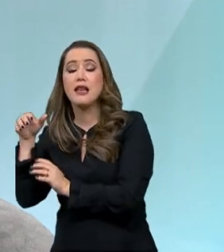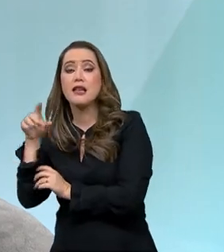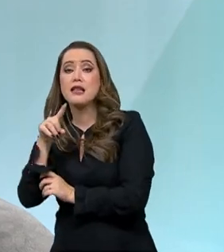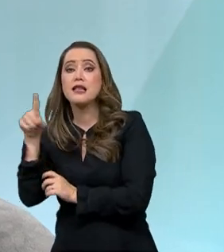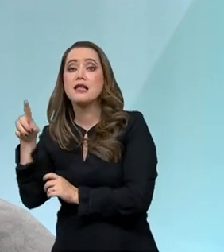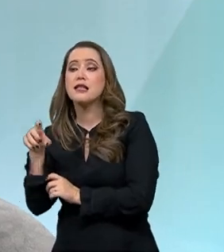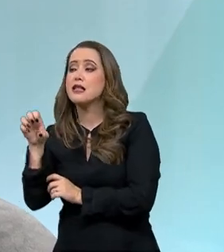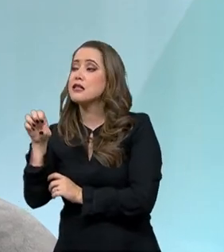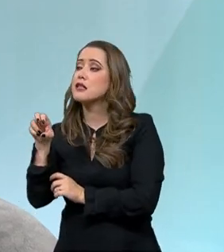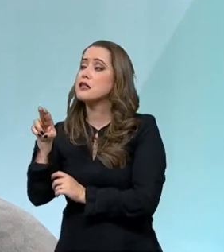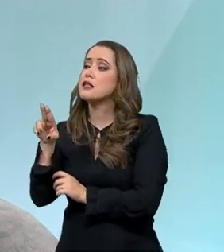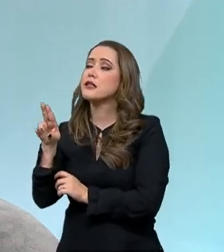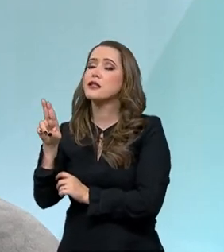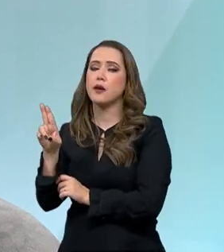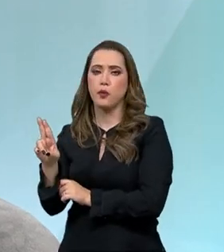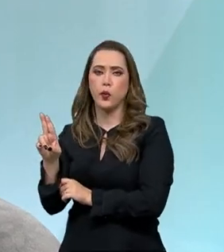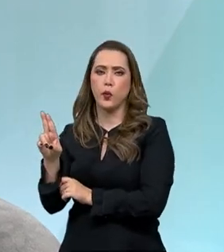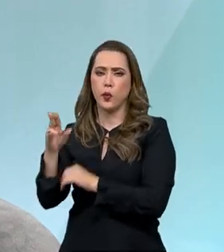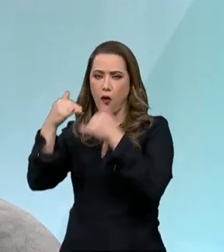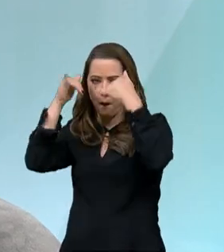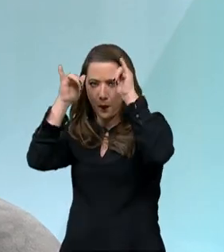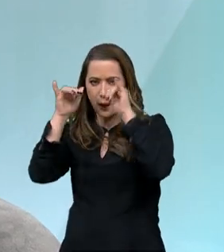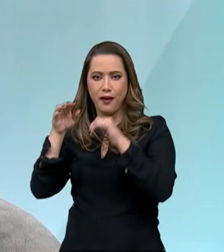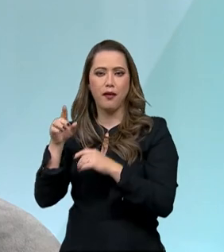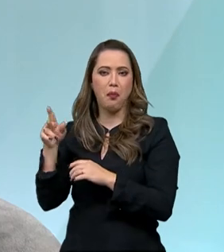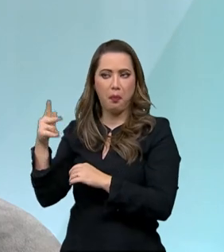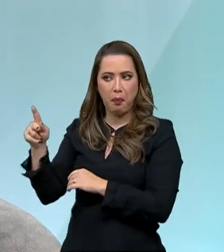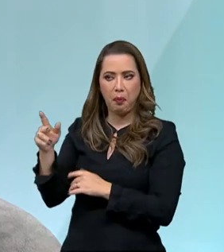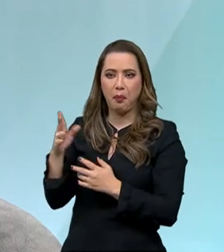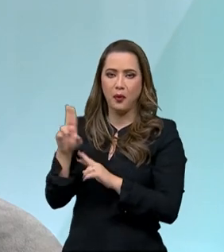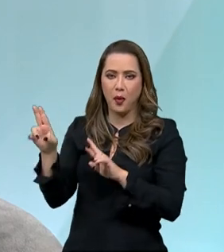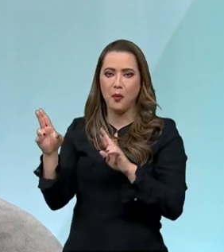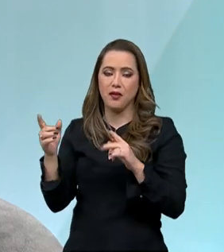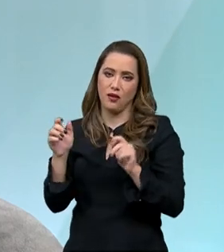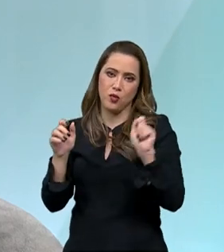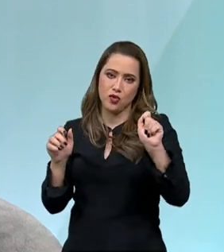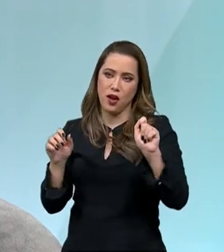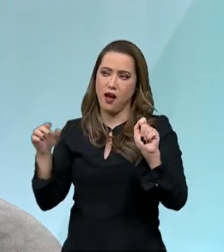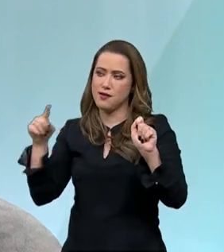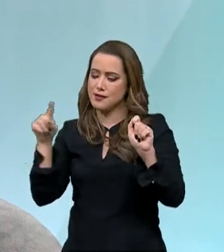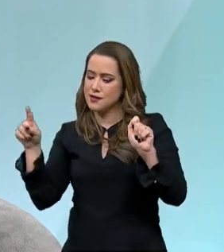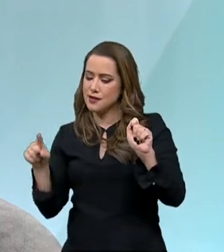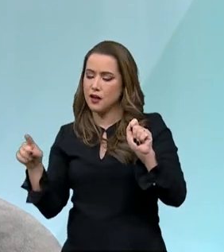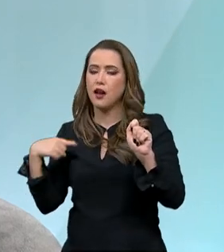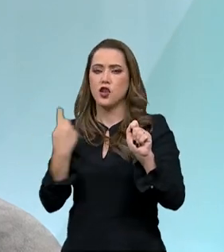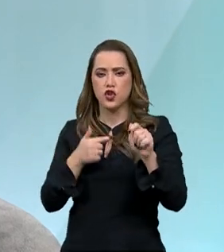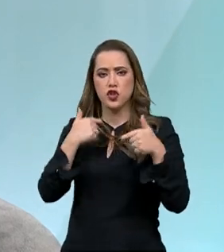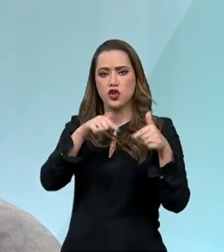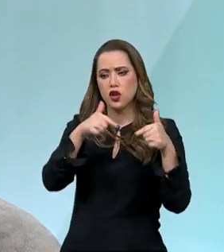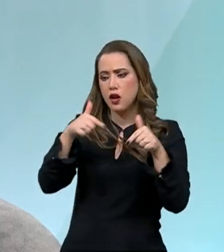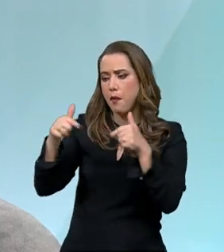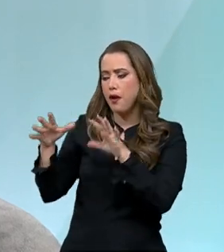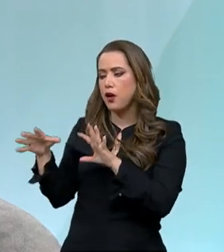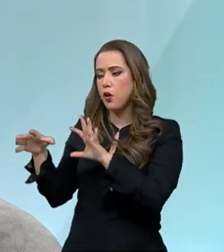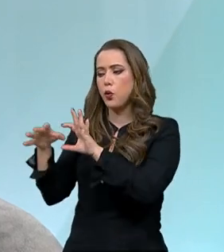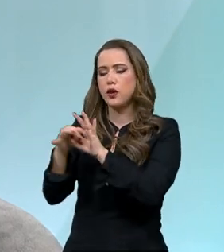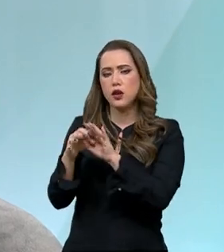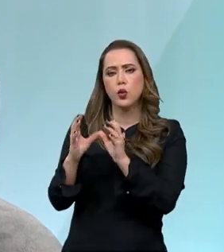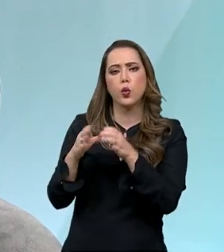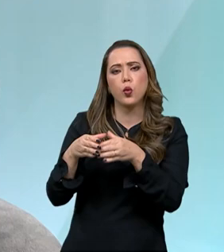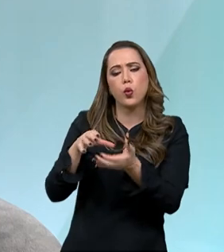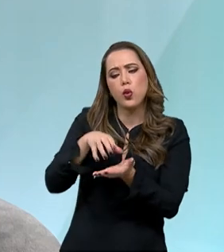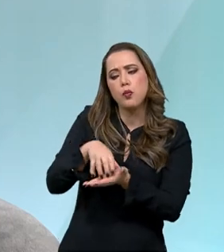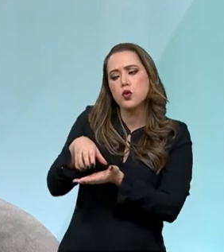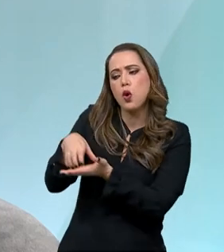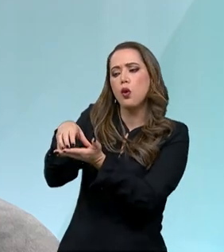com, por exemplo, o Serviço Nacional de Aprendizagem Rural, o SENAR, com os órgãos de assistência técnica e extensão rural, com